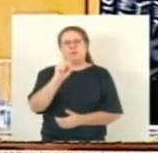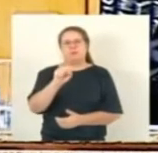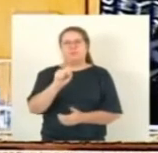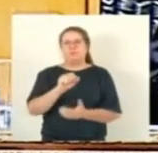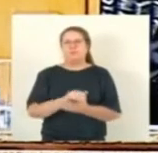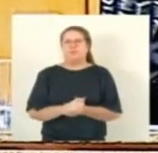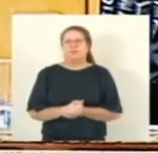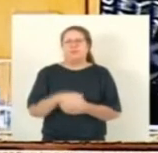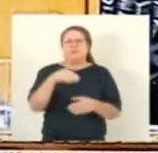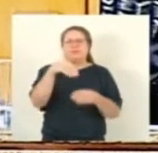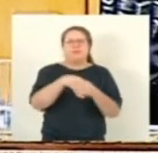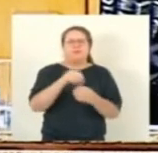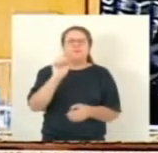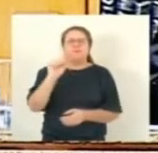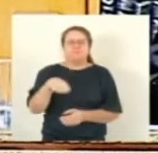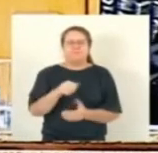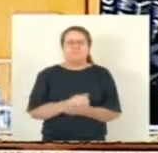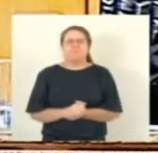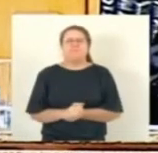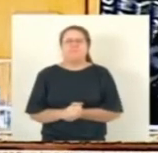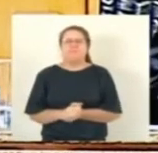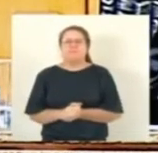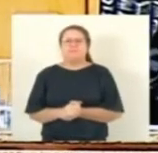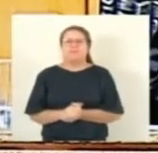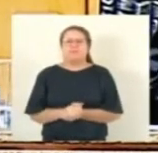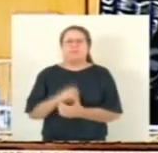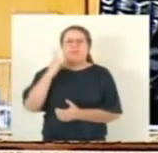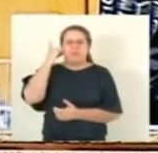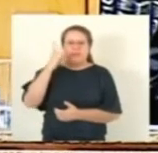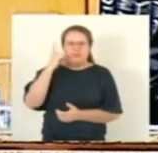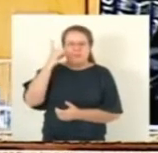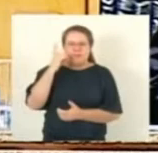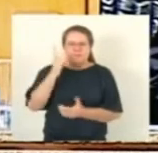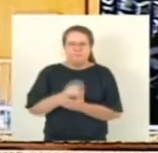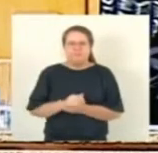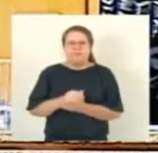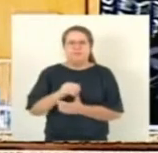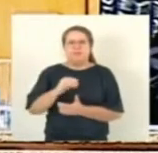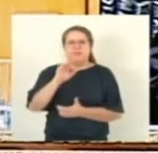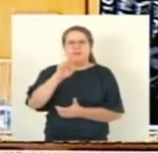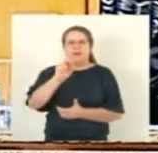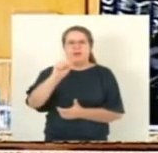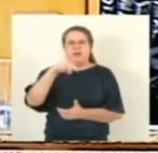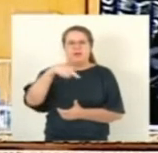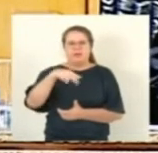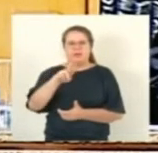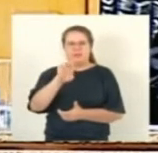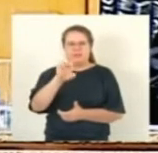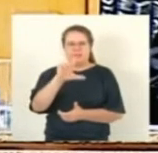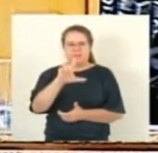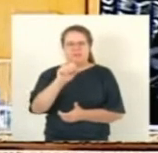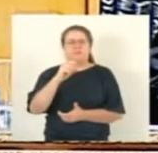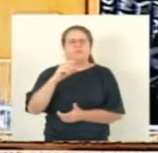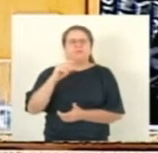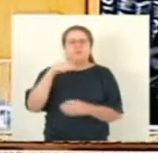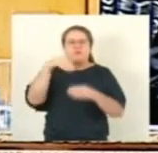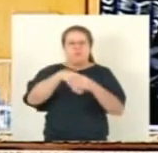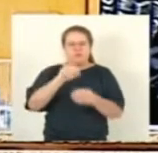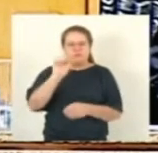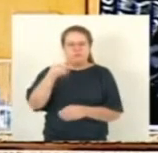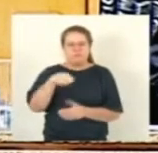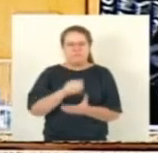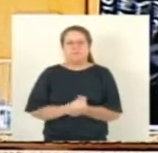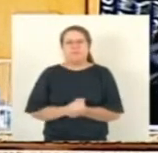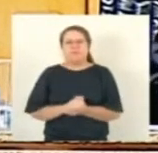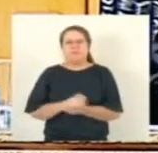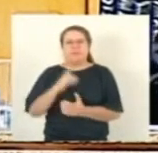vota vota sim deputado deputada Raquel Lessa vota sim